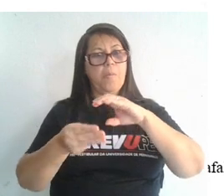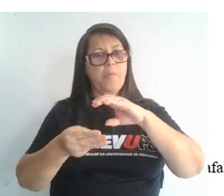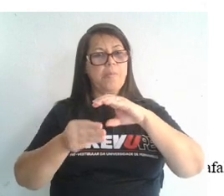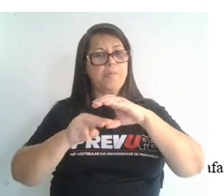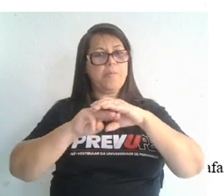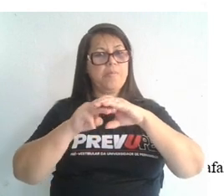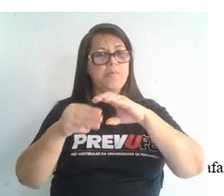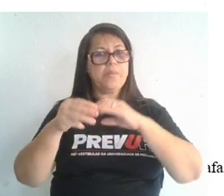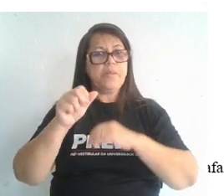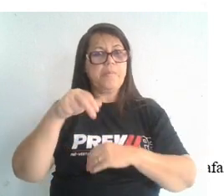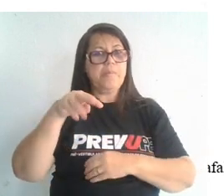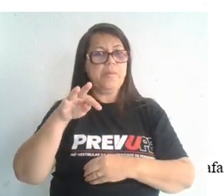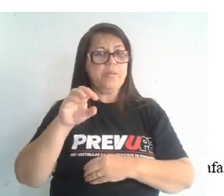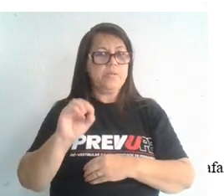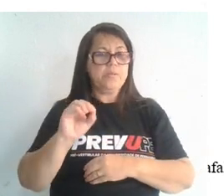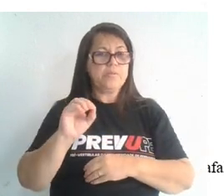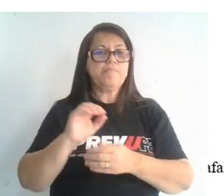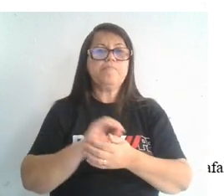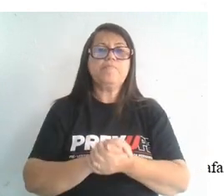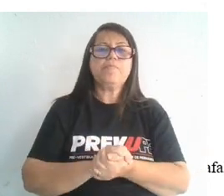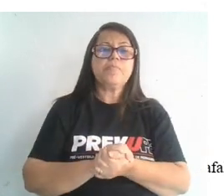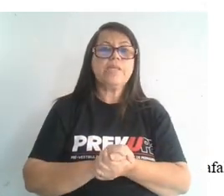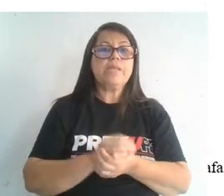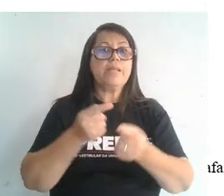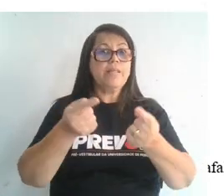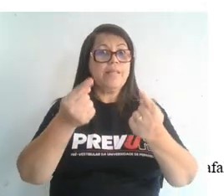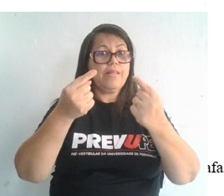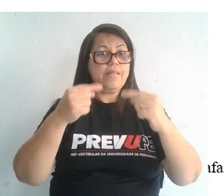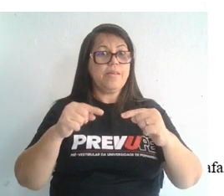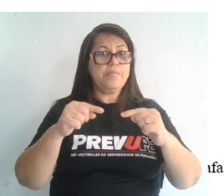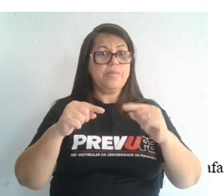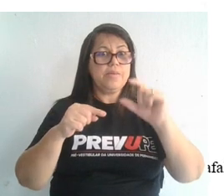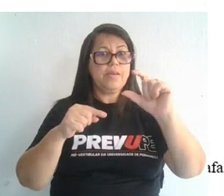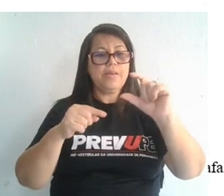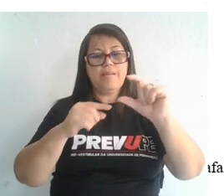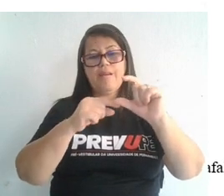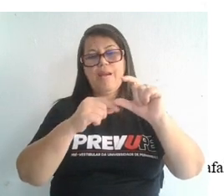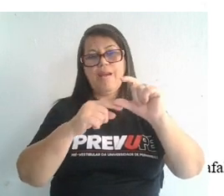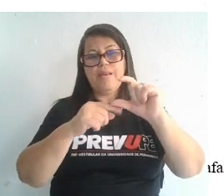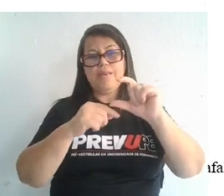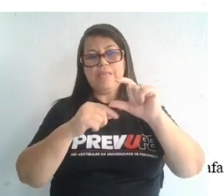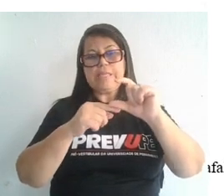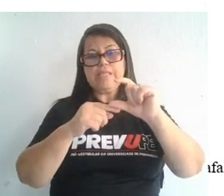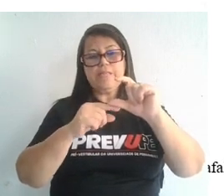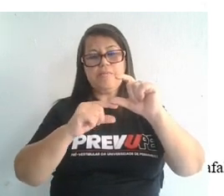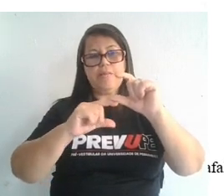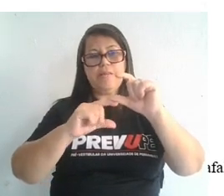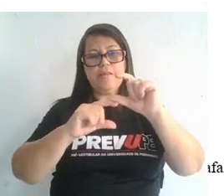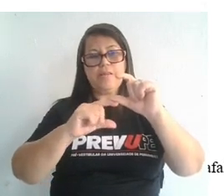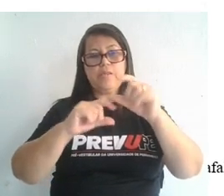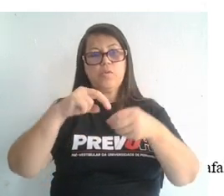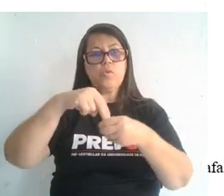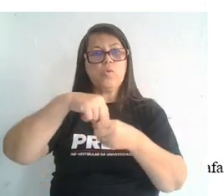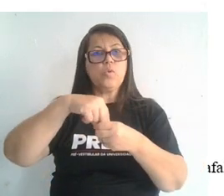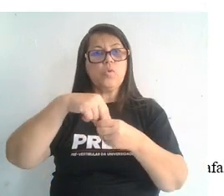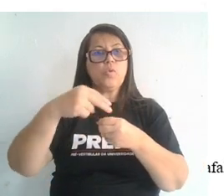descontinuidade de Mororovicic. Quando a gente continua entre manto e núcleo